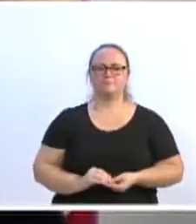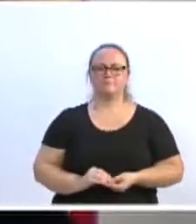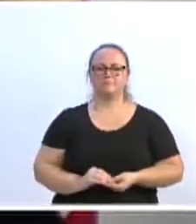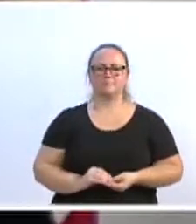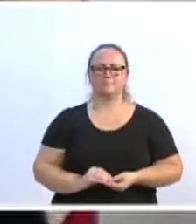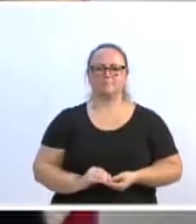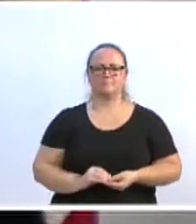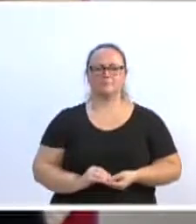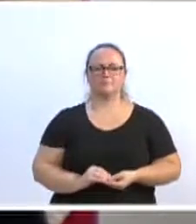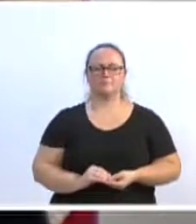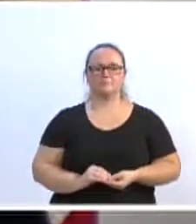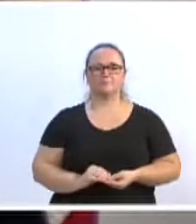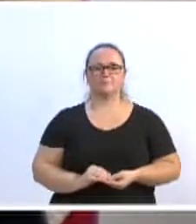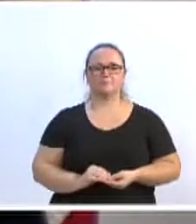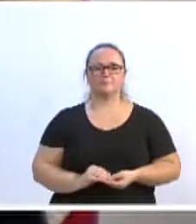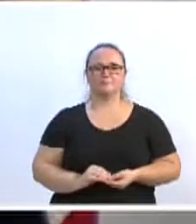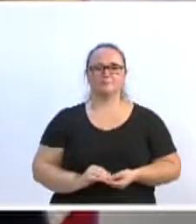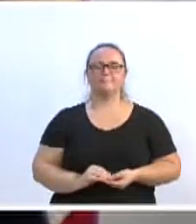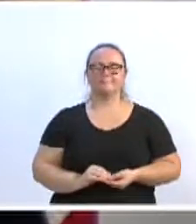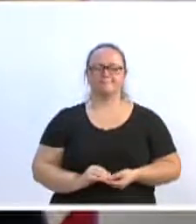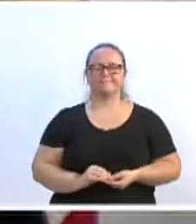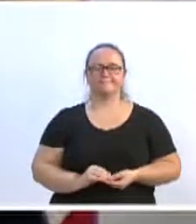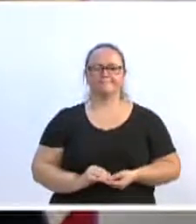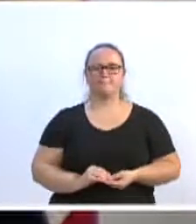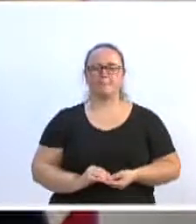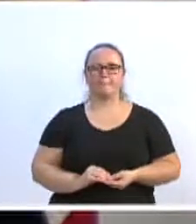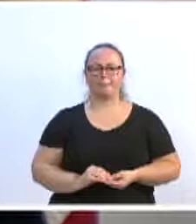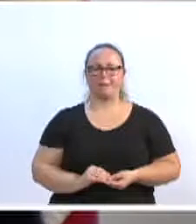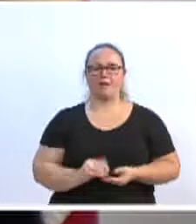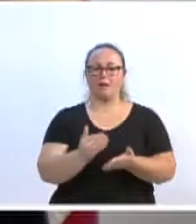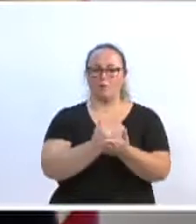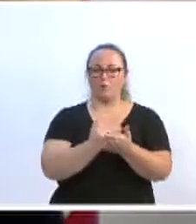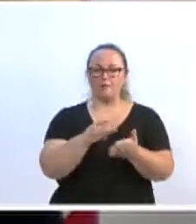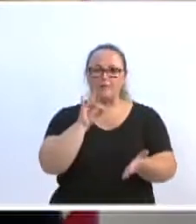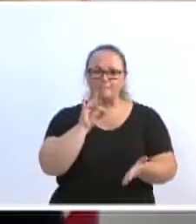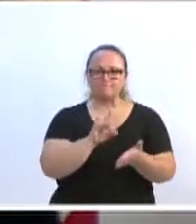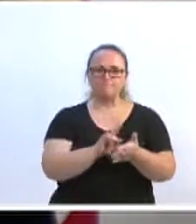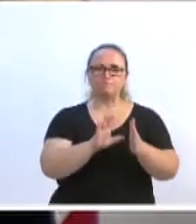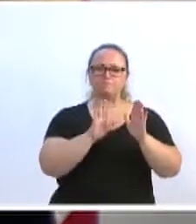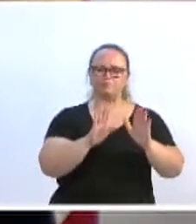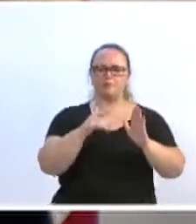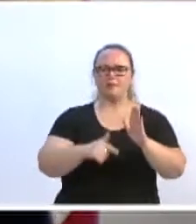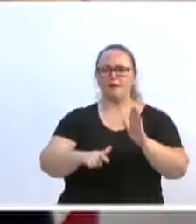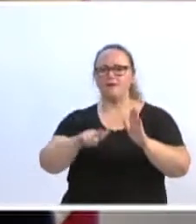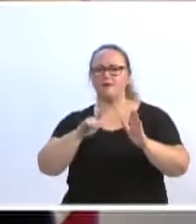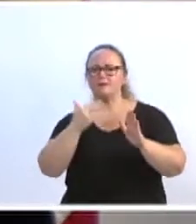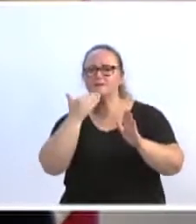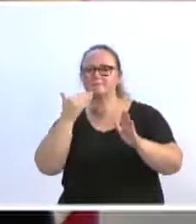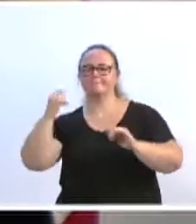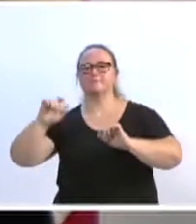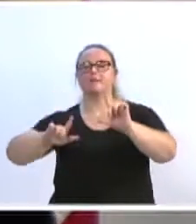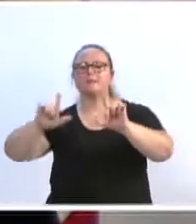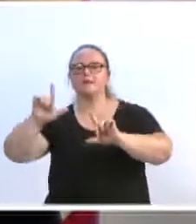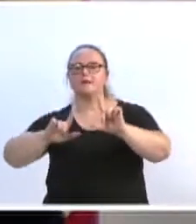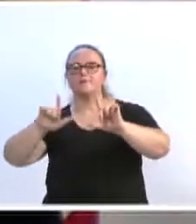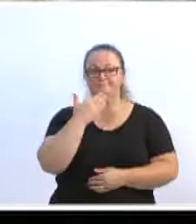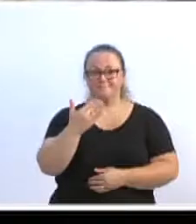Antes de começar a minha fala na tarde de hoje, eu gostaria que a TVL desse colocar um vídeo, por gentileza.